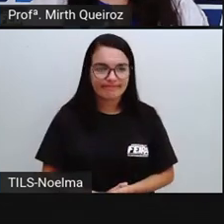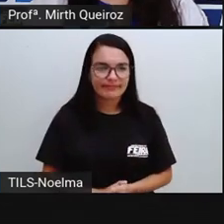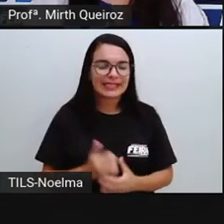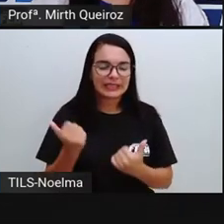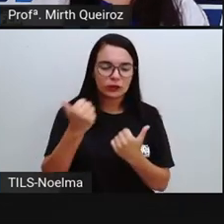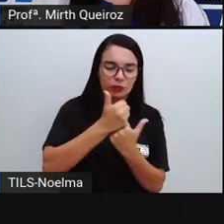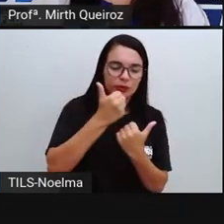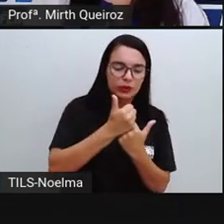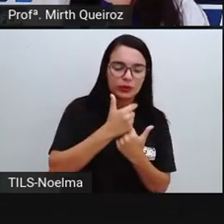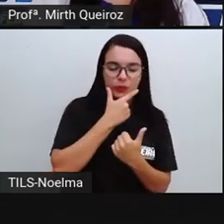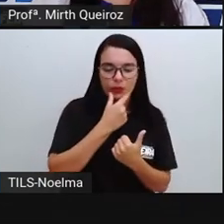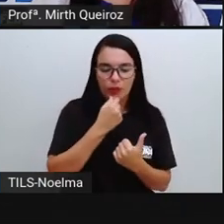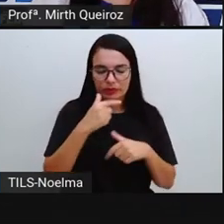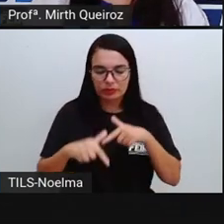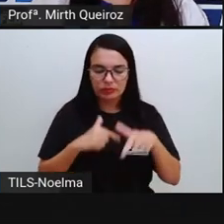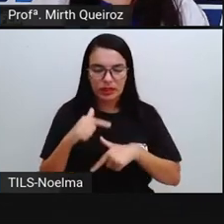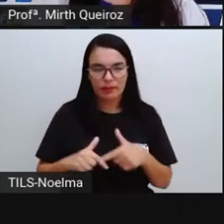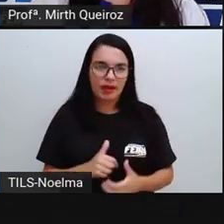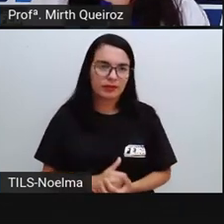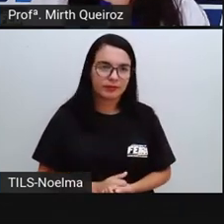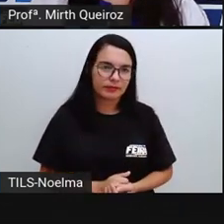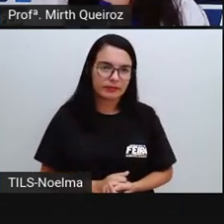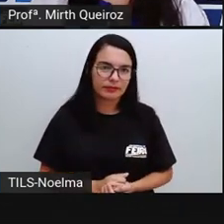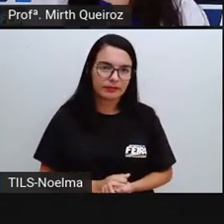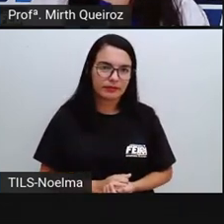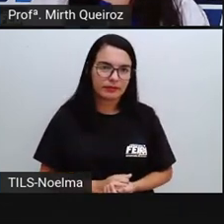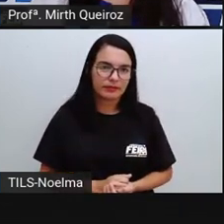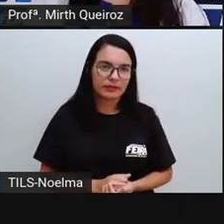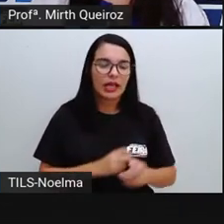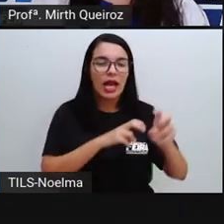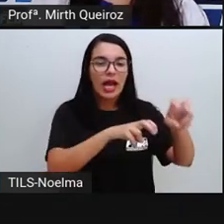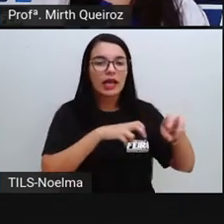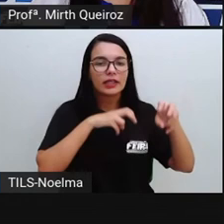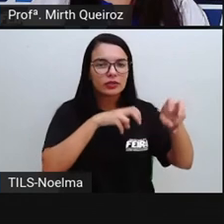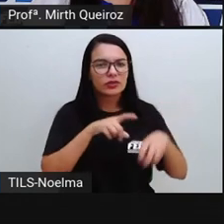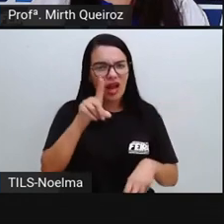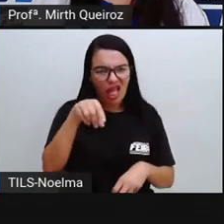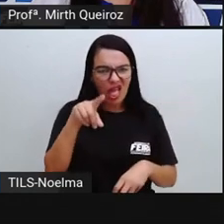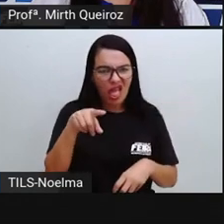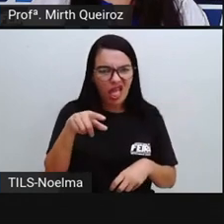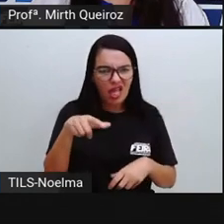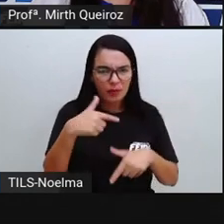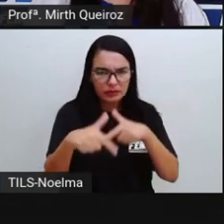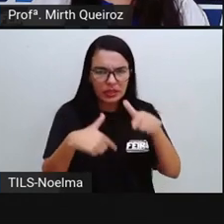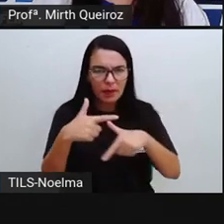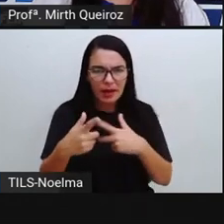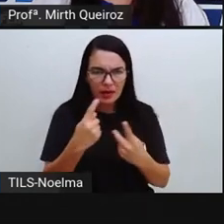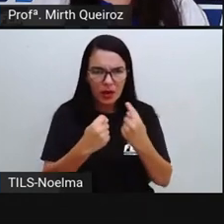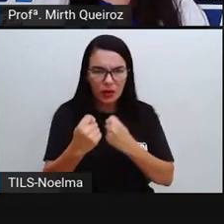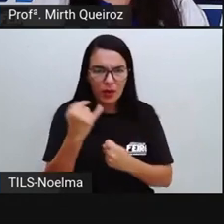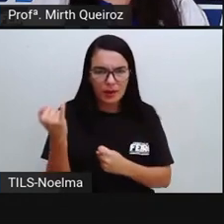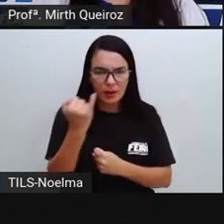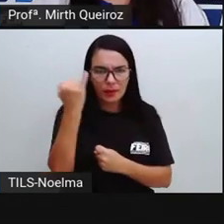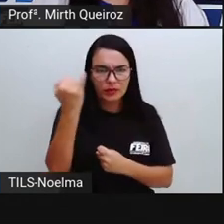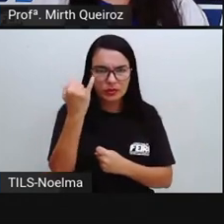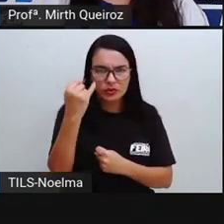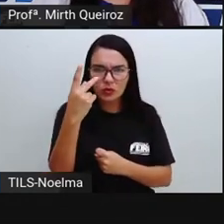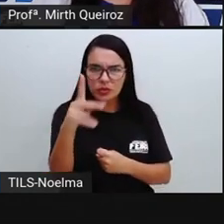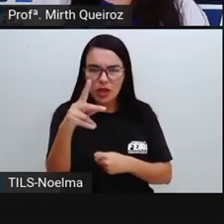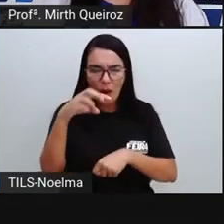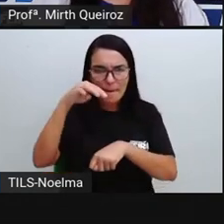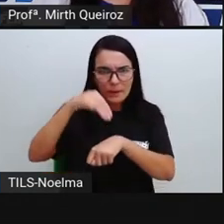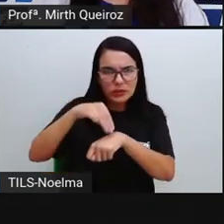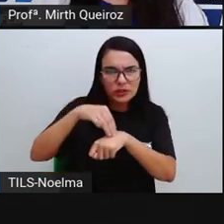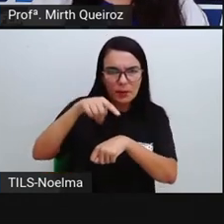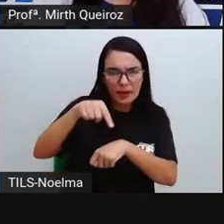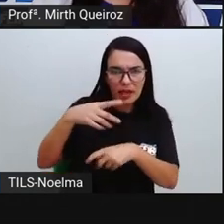ferramentas tecnológicas. A agricultura é uma atividade econômica importante no município onde você mora, no nosso